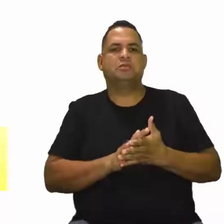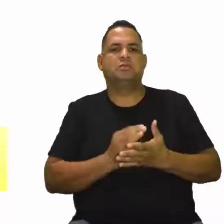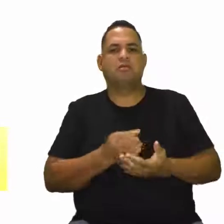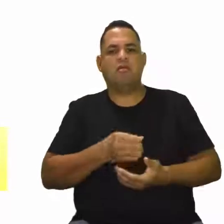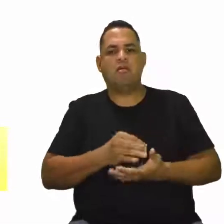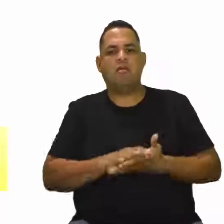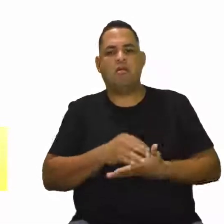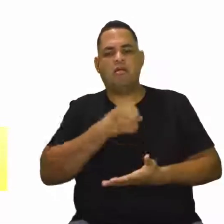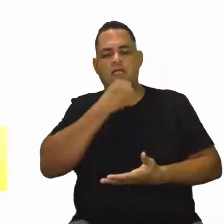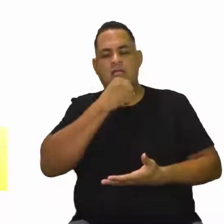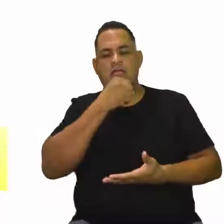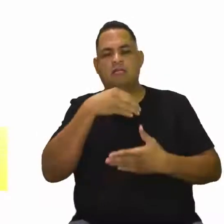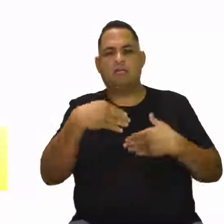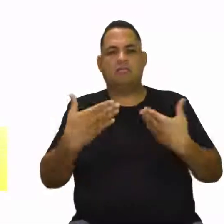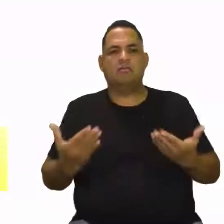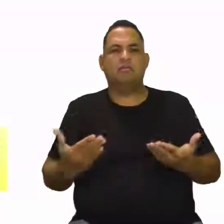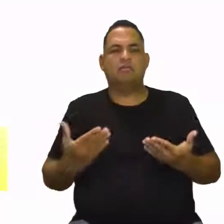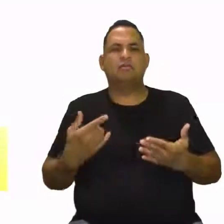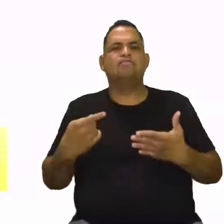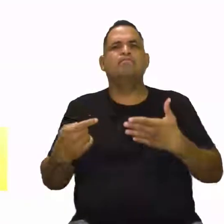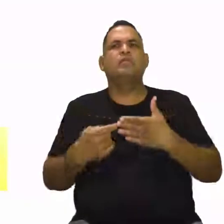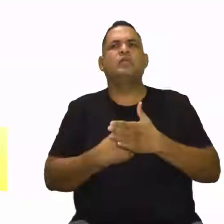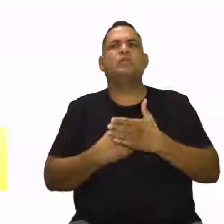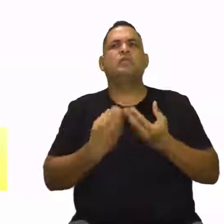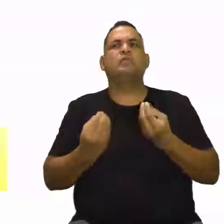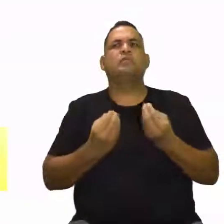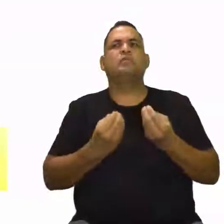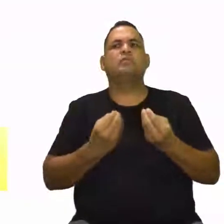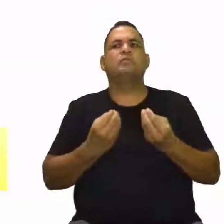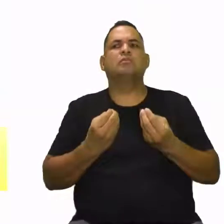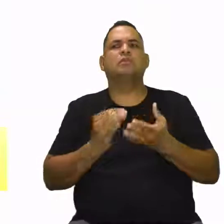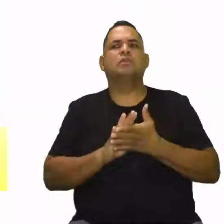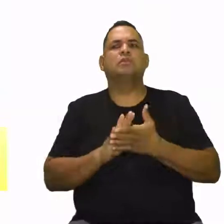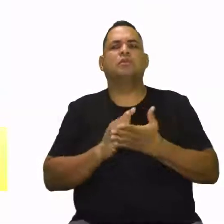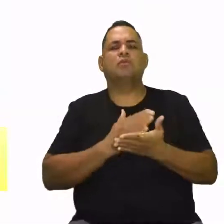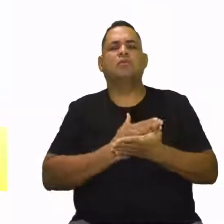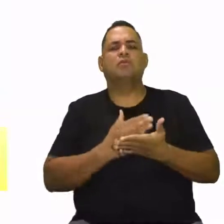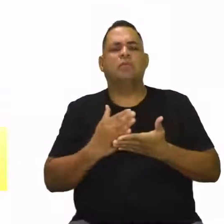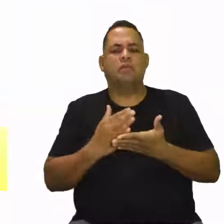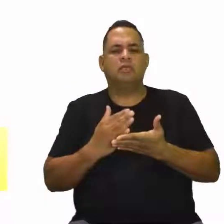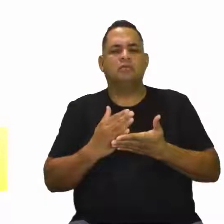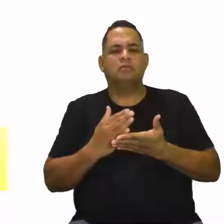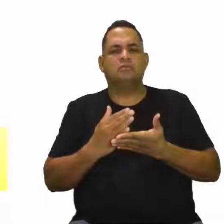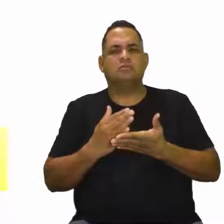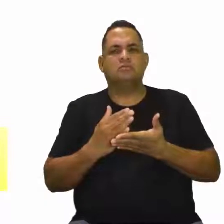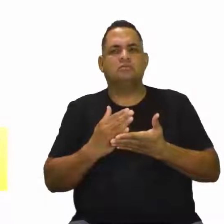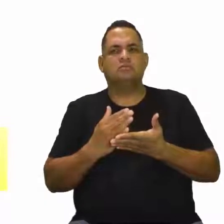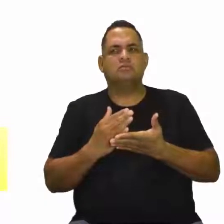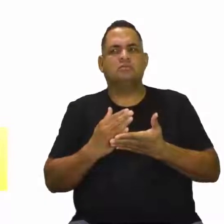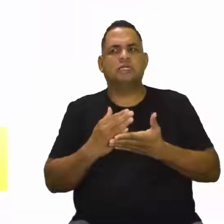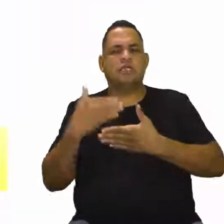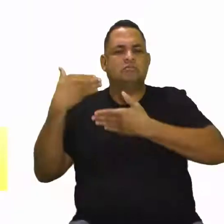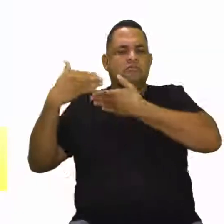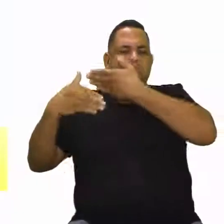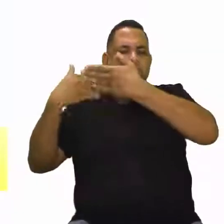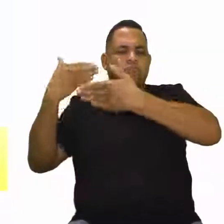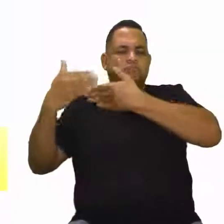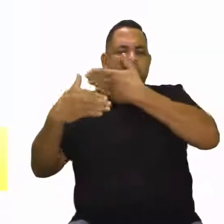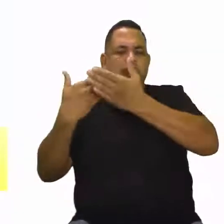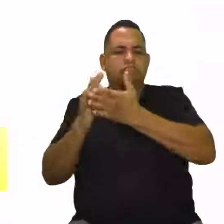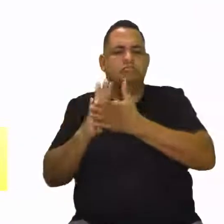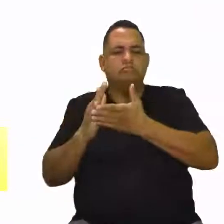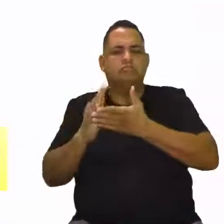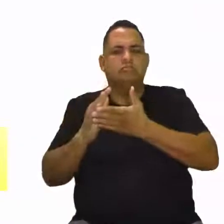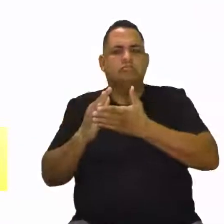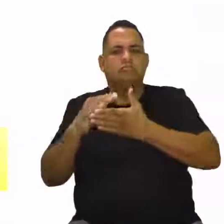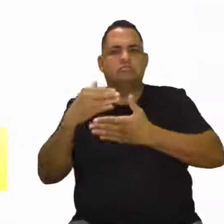devem estar se perguntando, a gente não envelhece desde que sai da barriga da mãe? Sim, a gente envelhece desde que nós